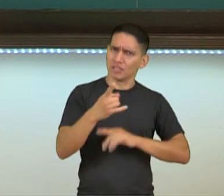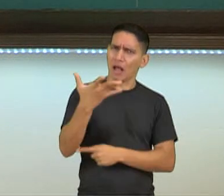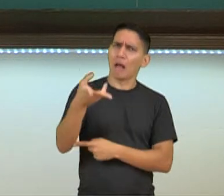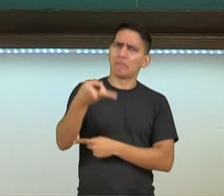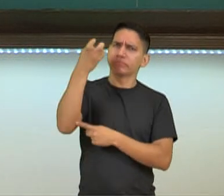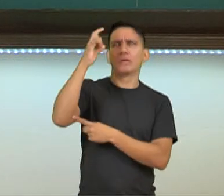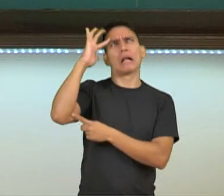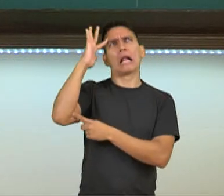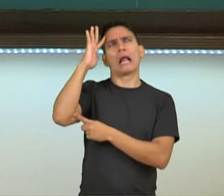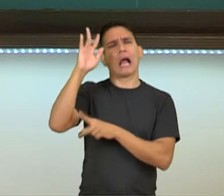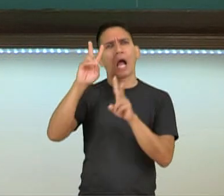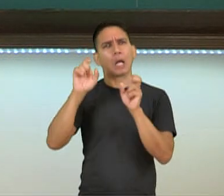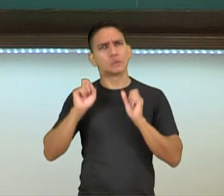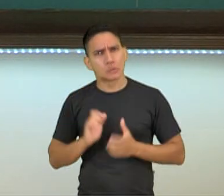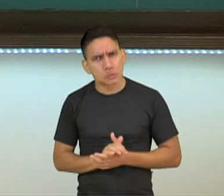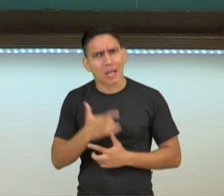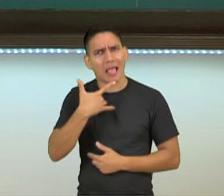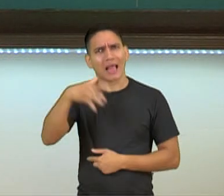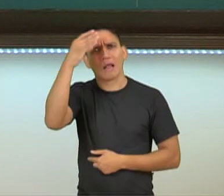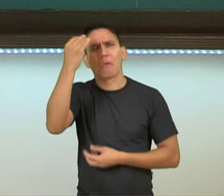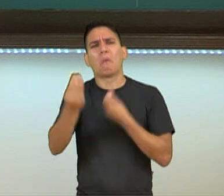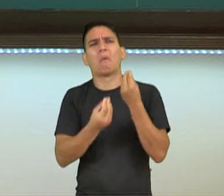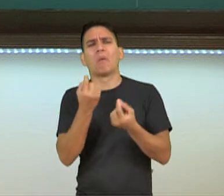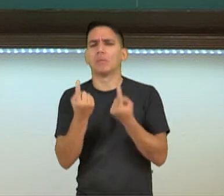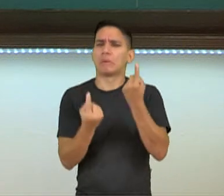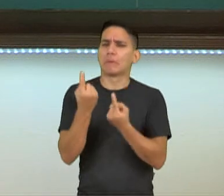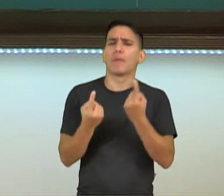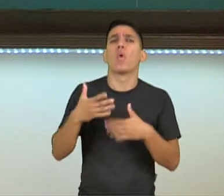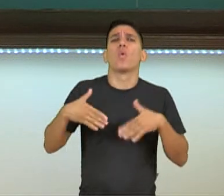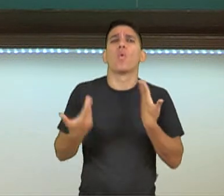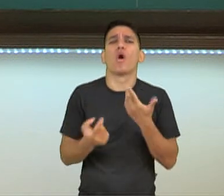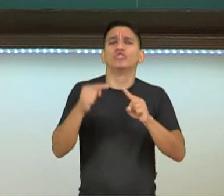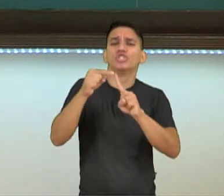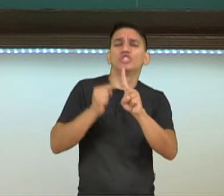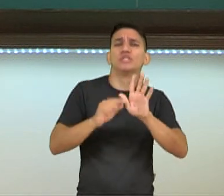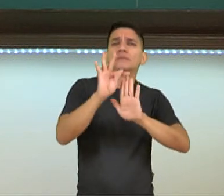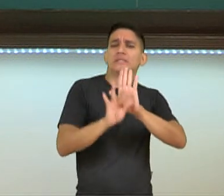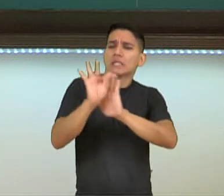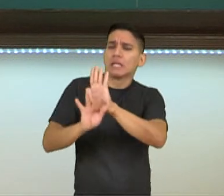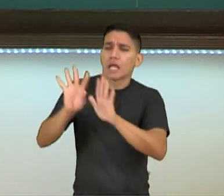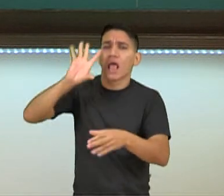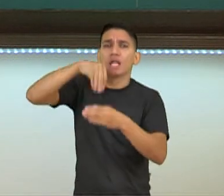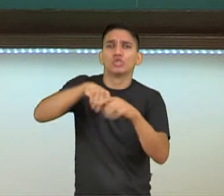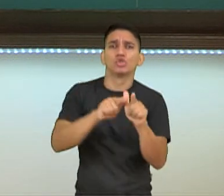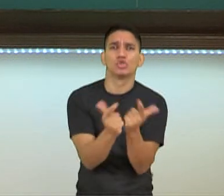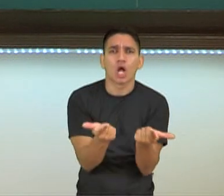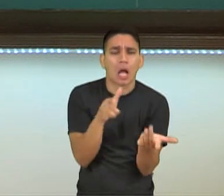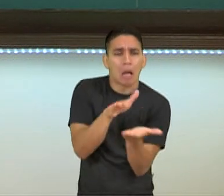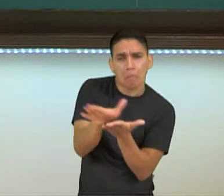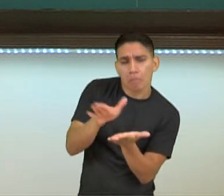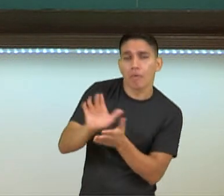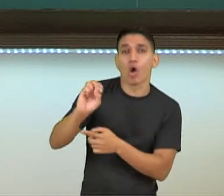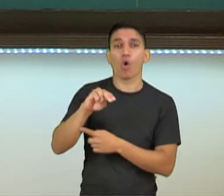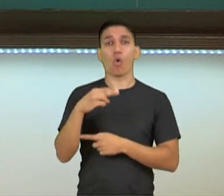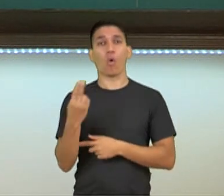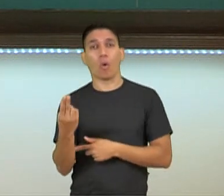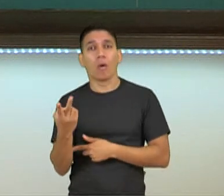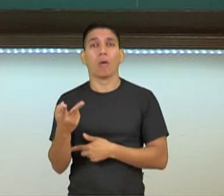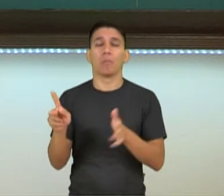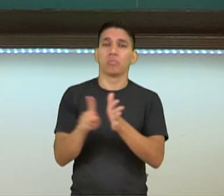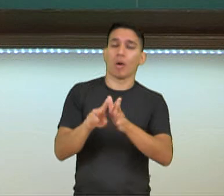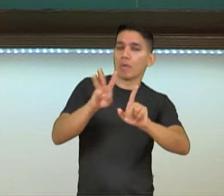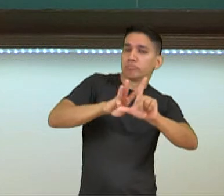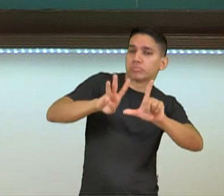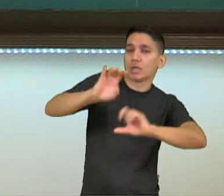linguagem jornalística? Em quais tipos de texto você encontra em um jornal? Seja ele impresso ou seja um